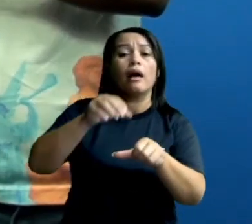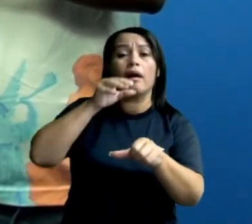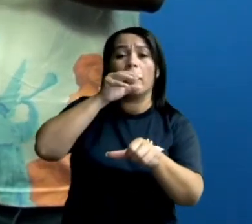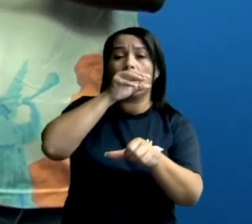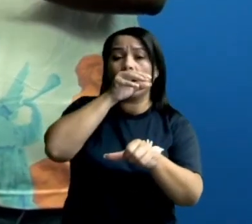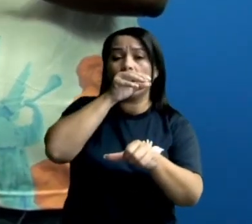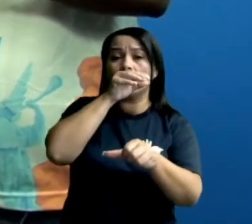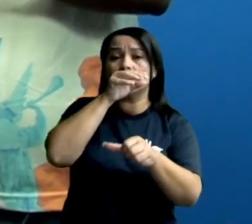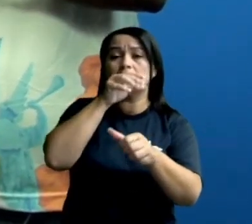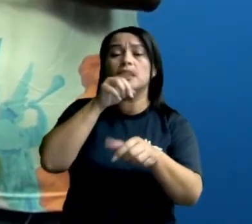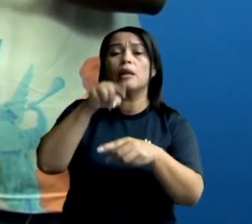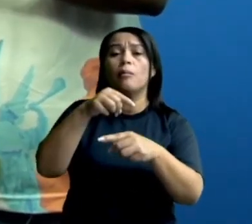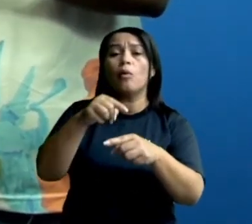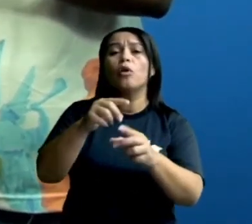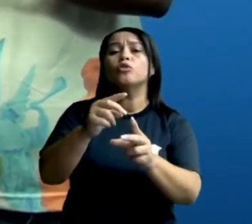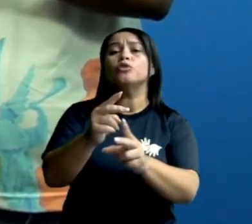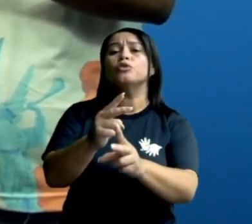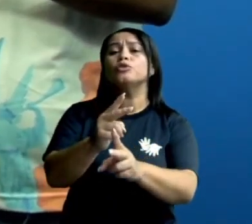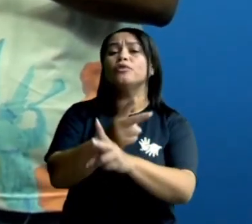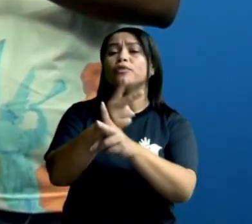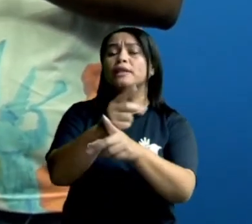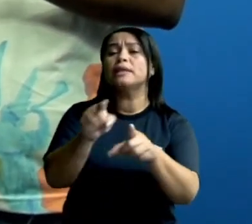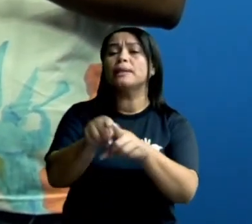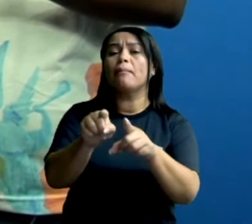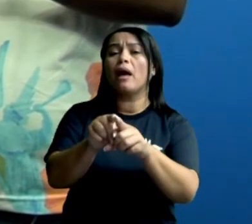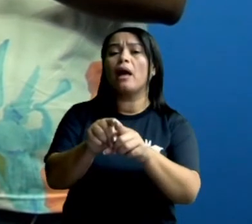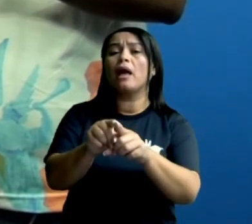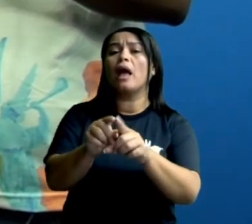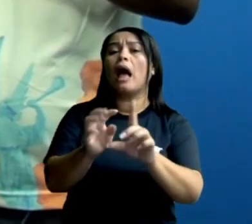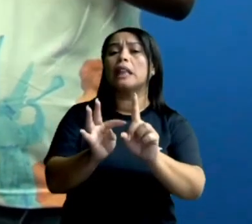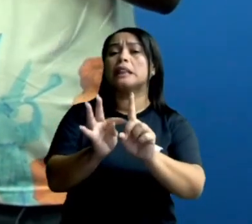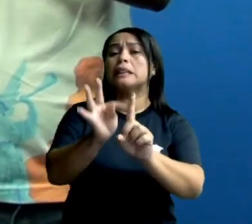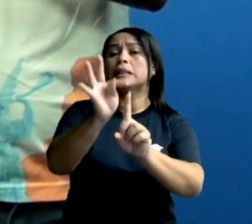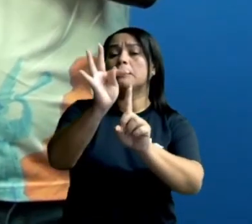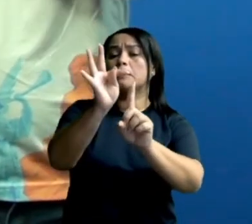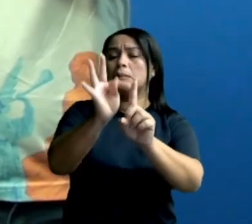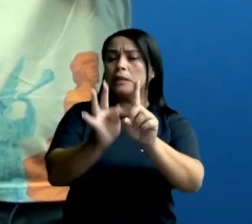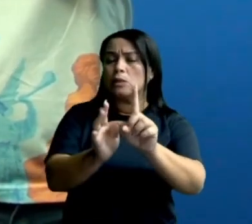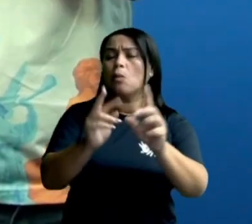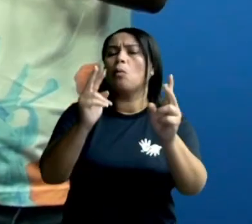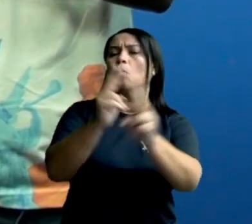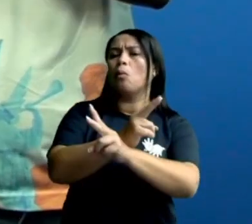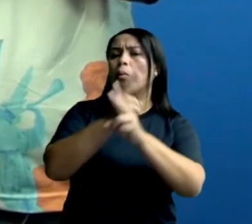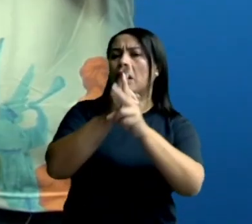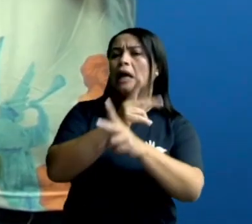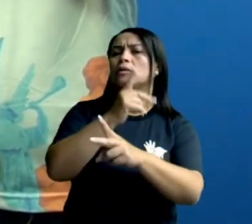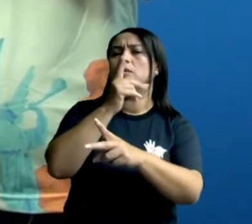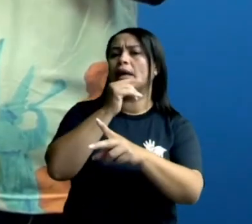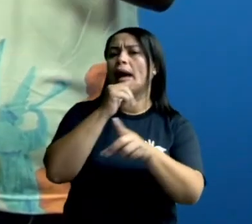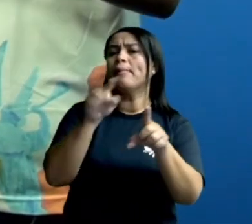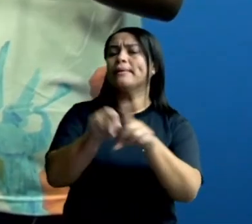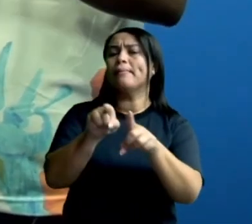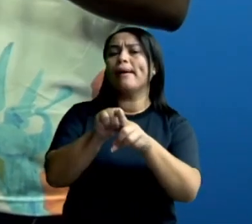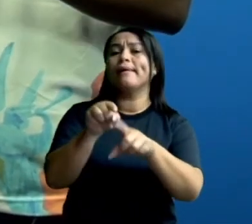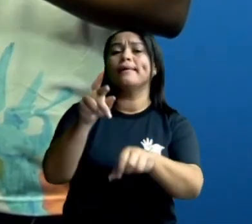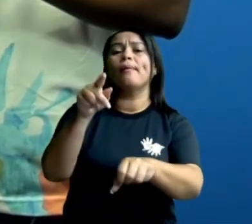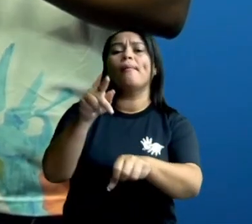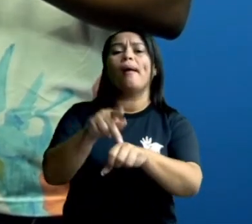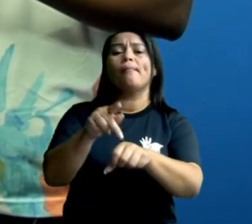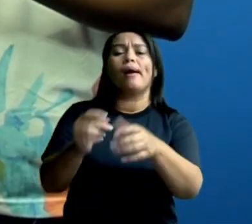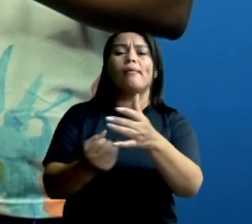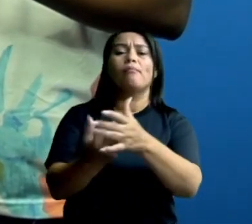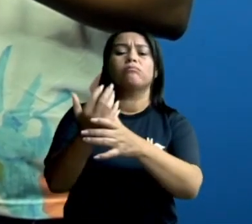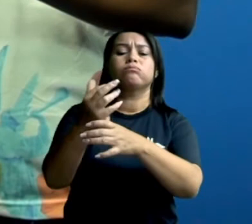solidificada por causa da queda da temperatura, com a ação do vento, da água. Essa rocha se